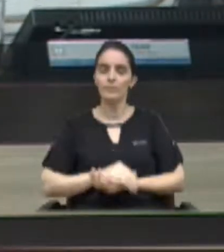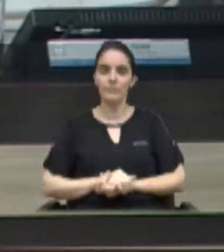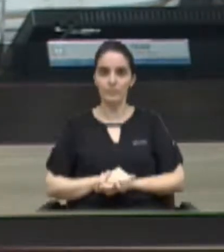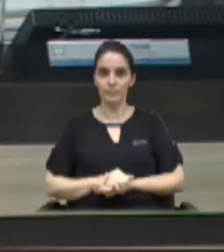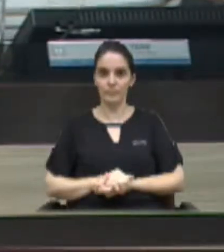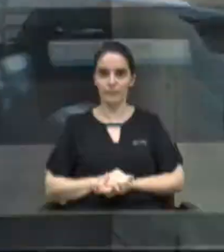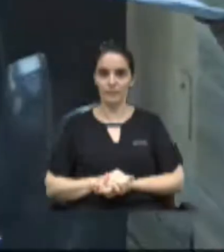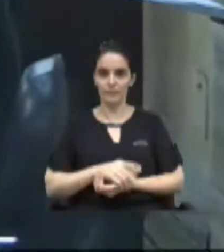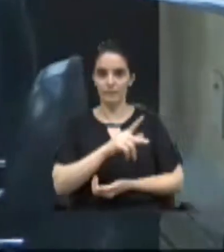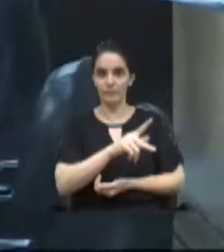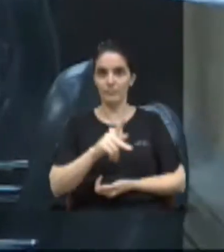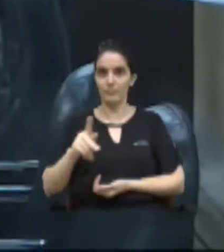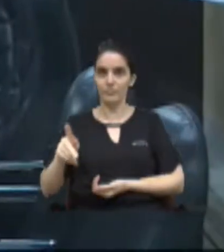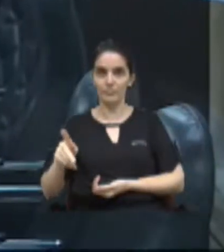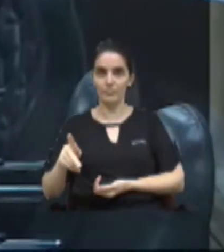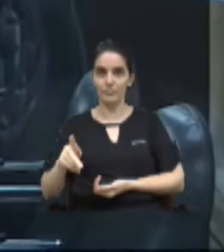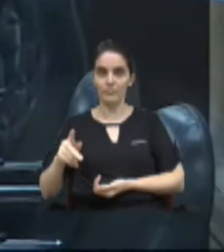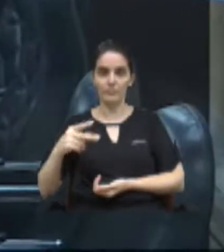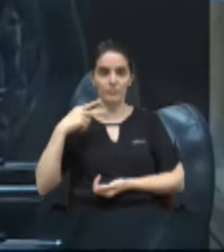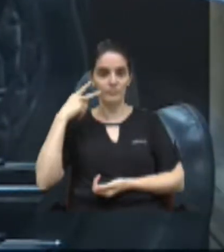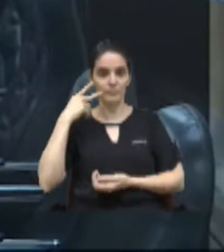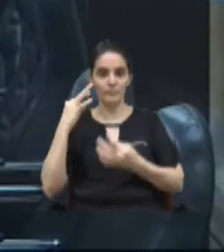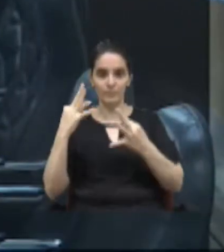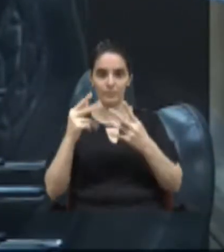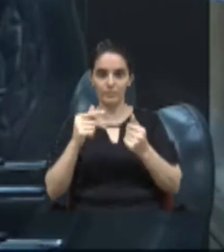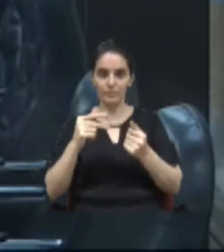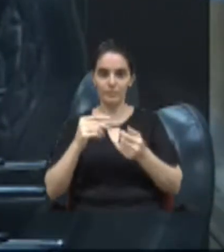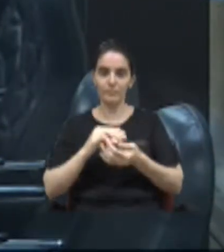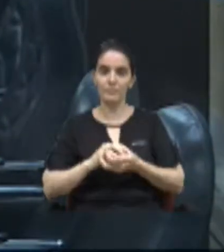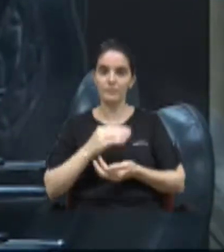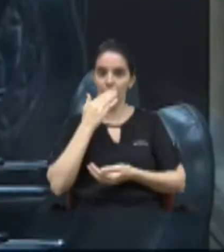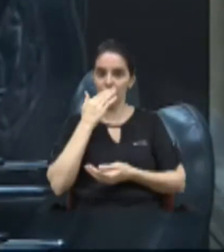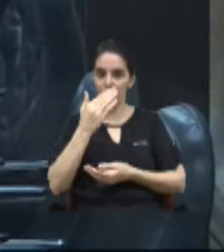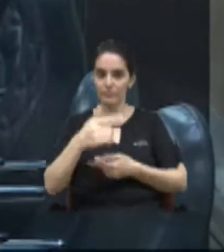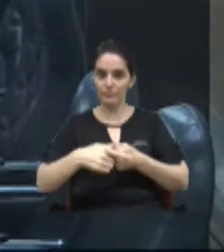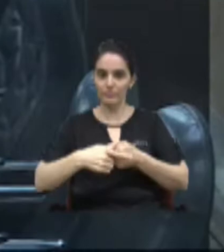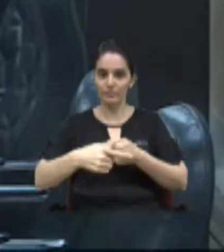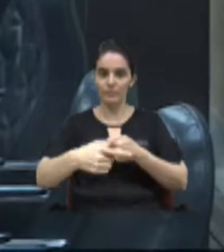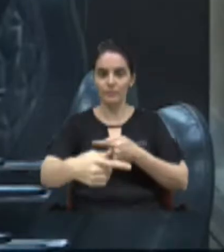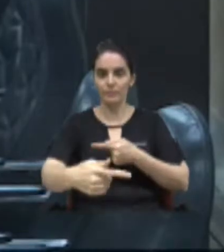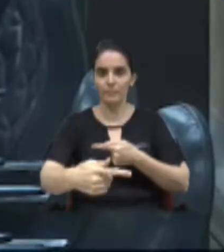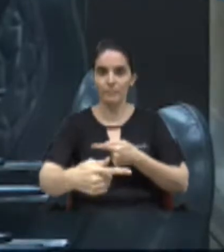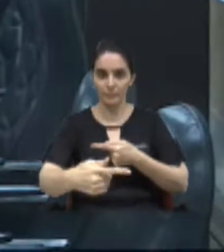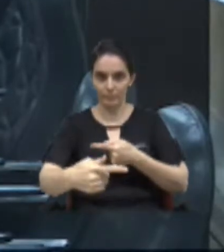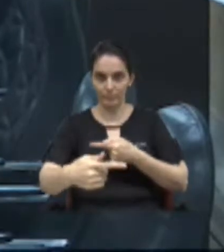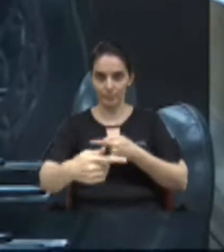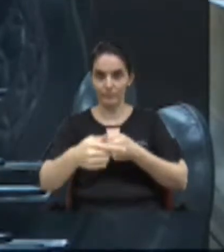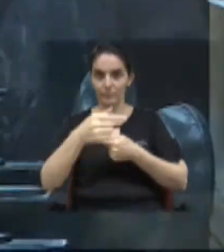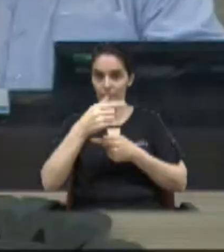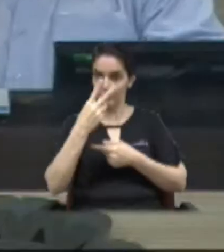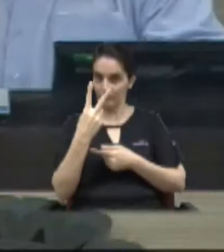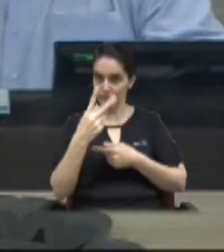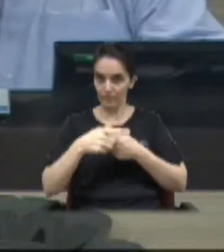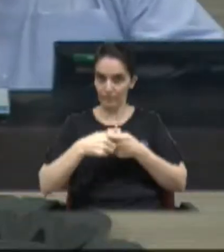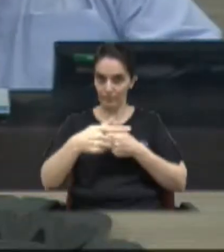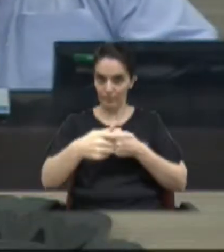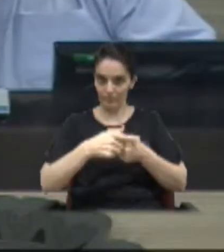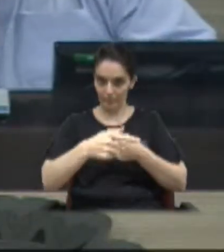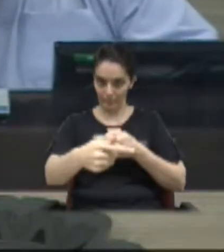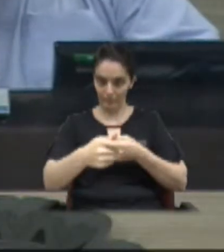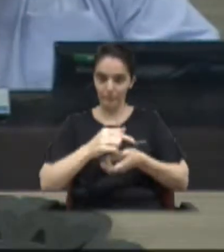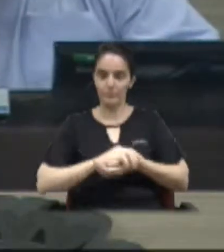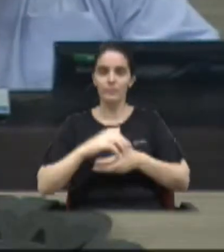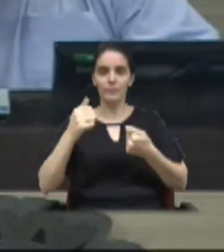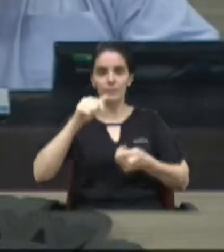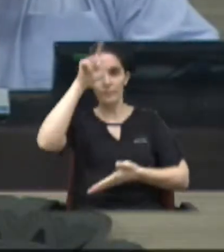Senhor presidente, nobres colegas, a todos que nos assistem, eu peço o adiamento desse meu projeto para duas sessões. Eu preciso da